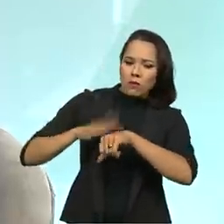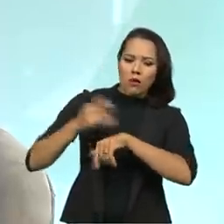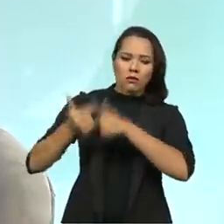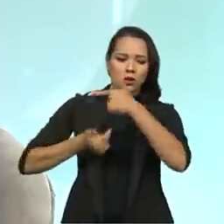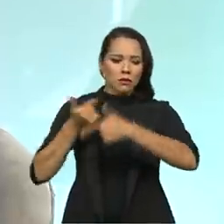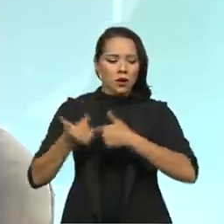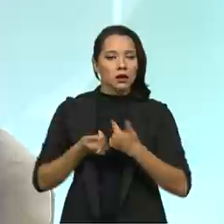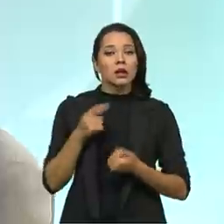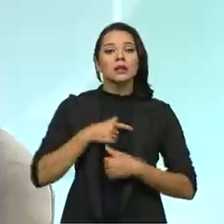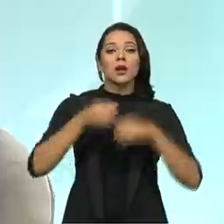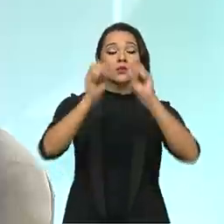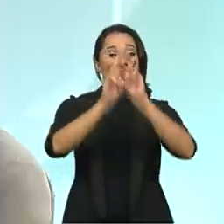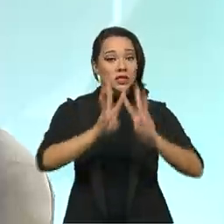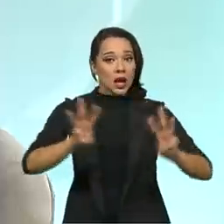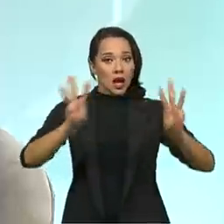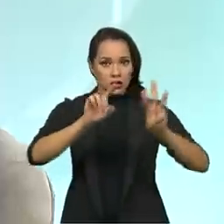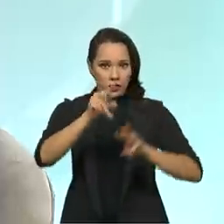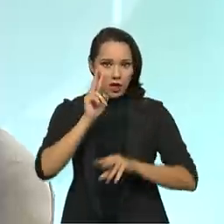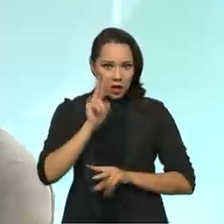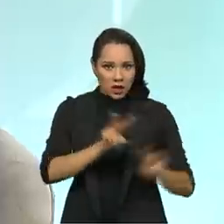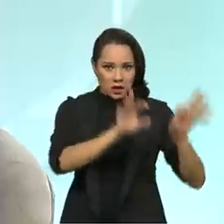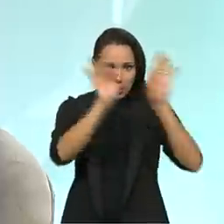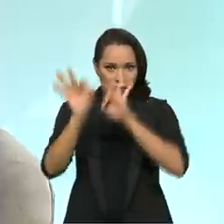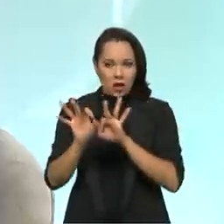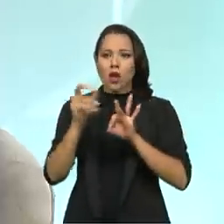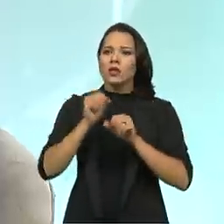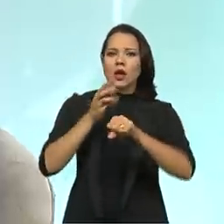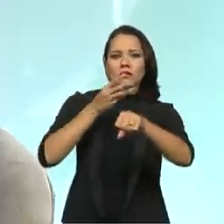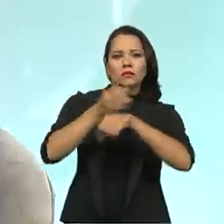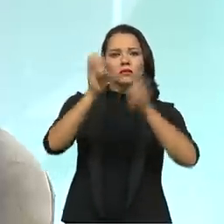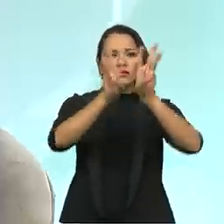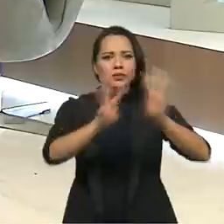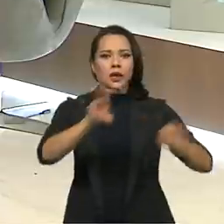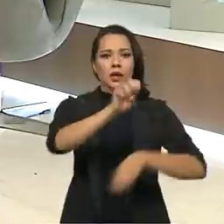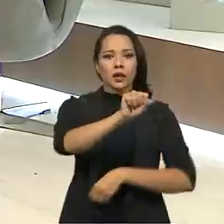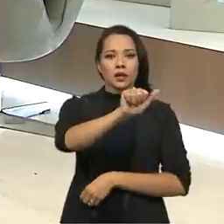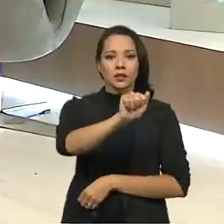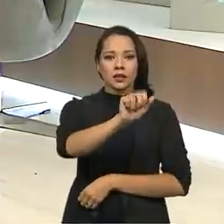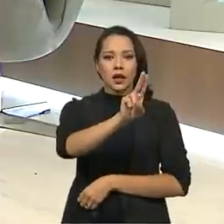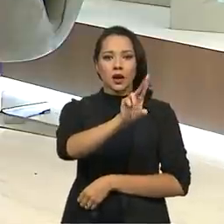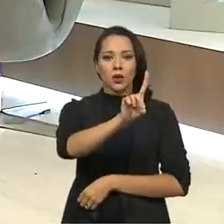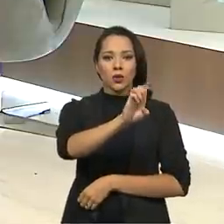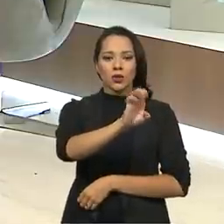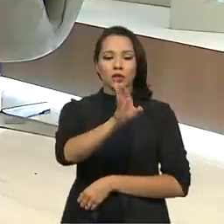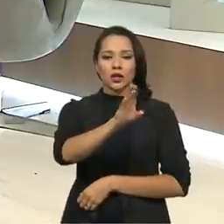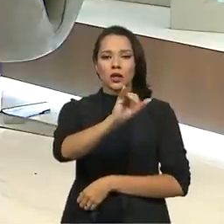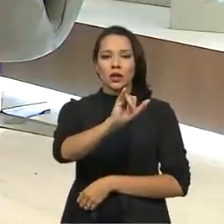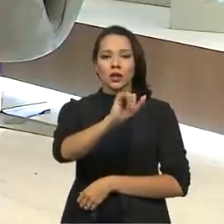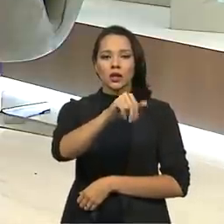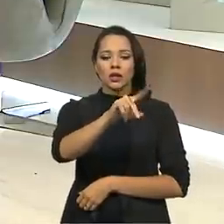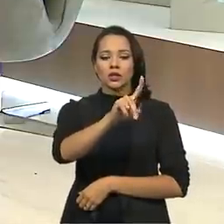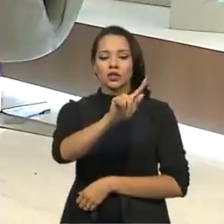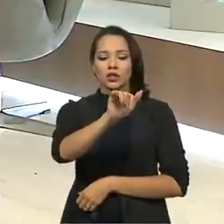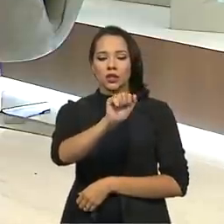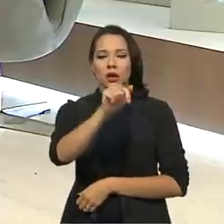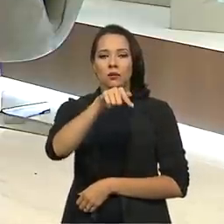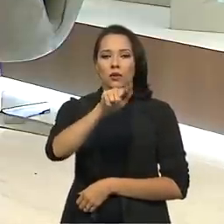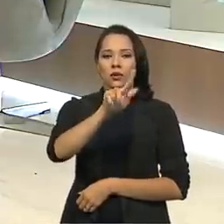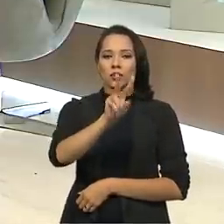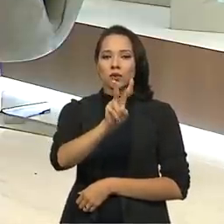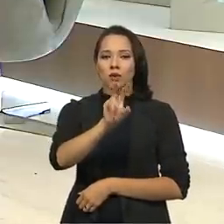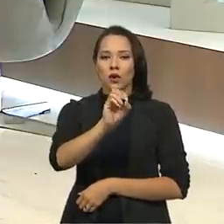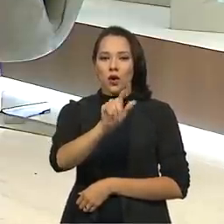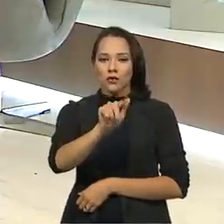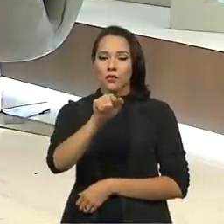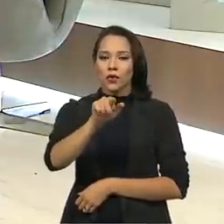Então, existe um site em que o telespectador pode acessar, que é o saúdeindígena.saude.gov.br. Lá